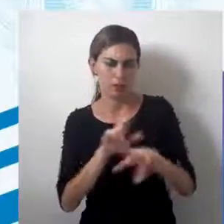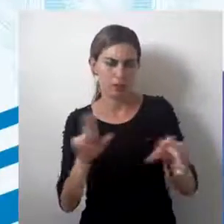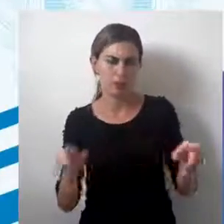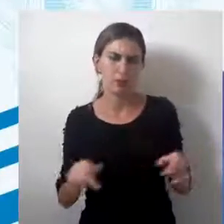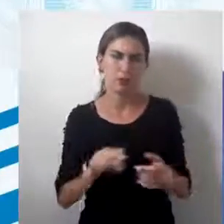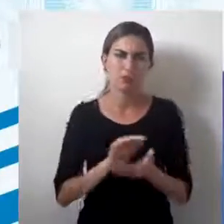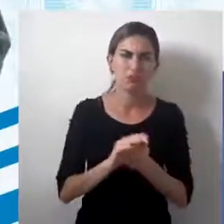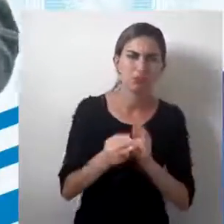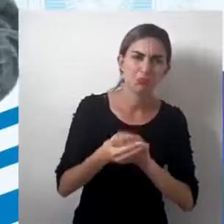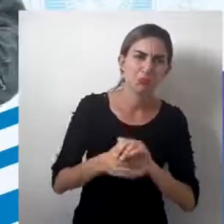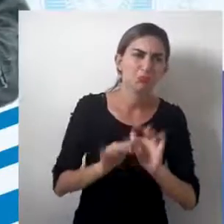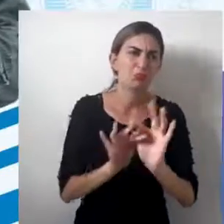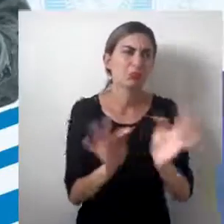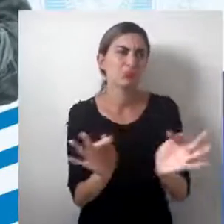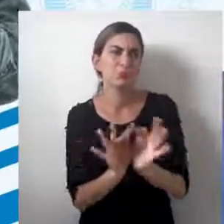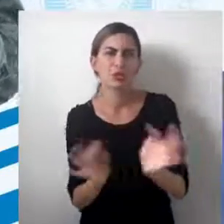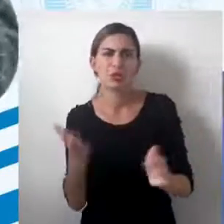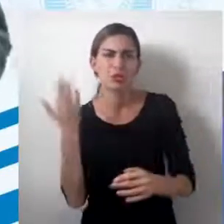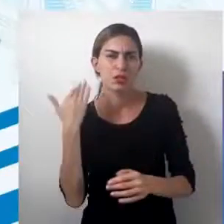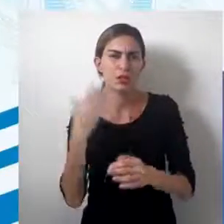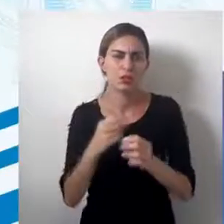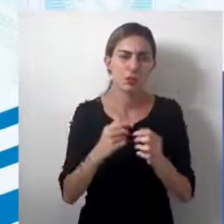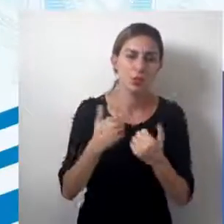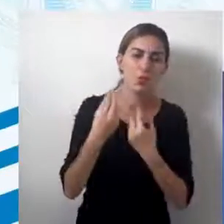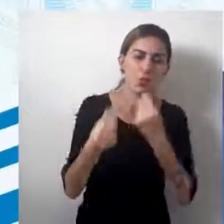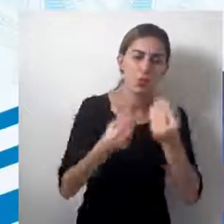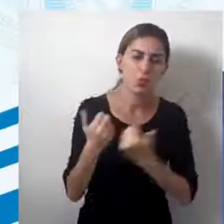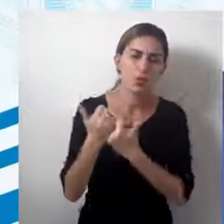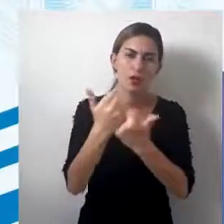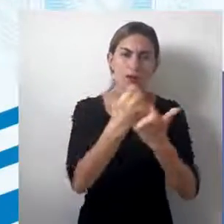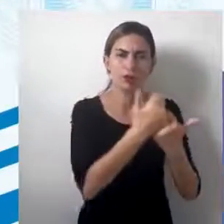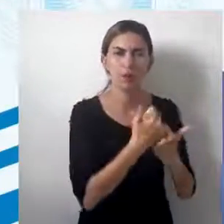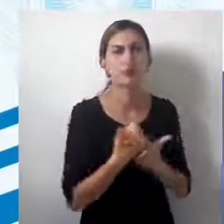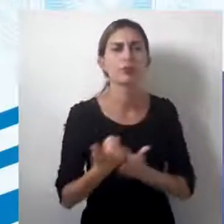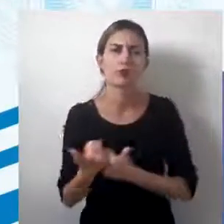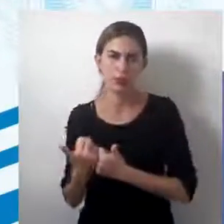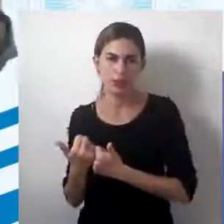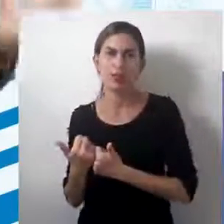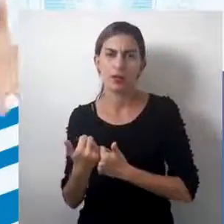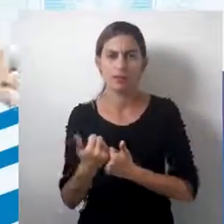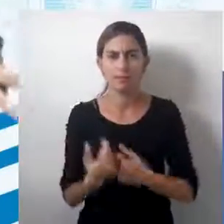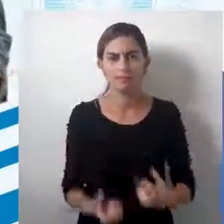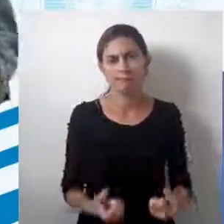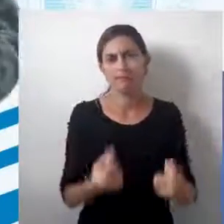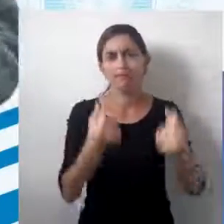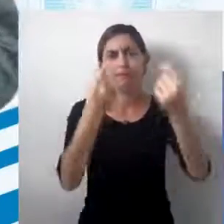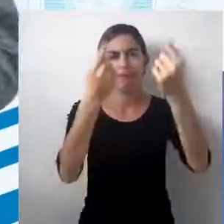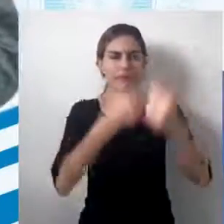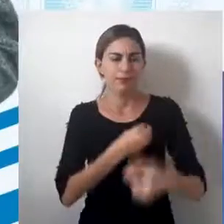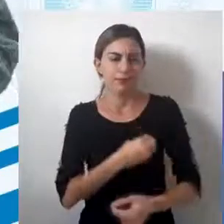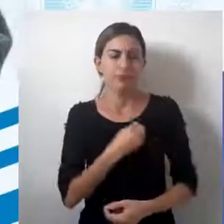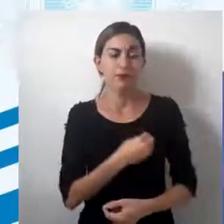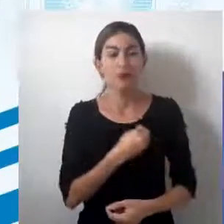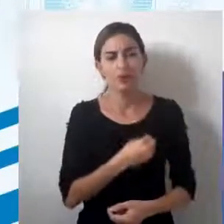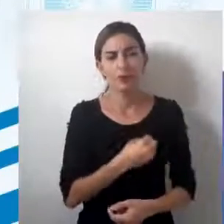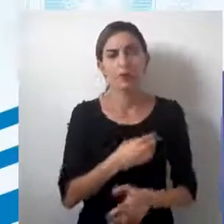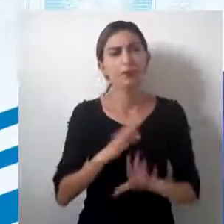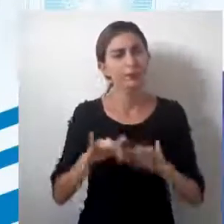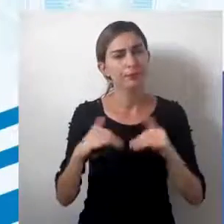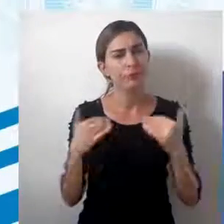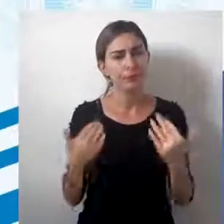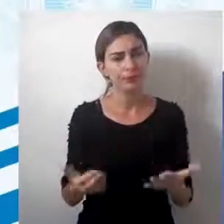rudimentares, formas de representar esses espaços de potencialidade econômica para a sobrevivência.